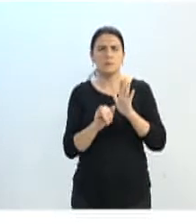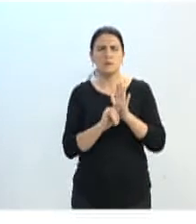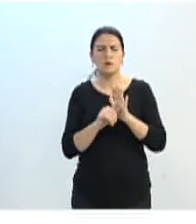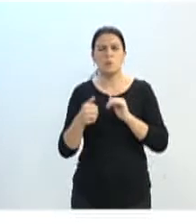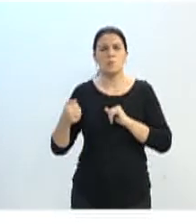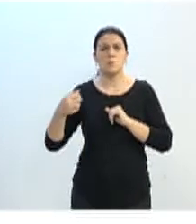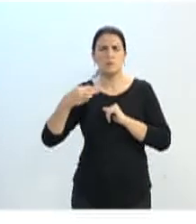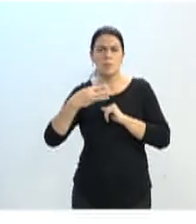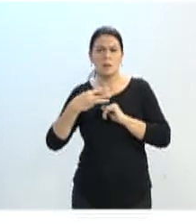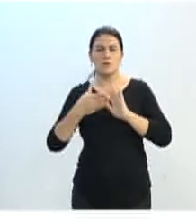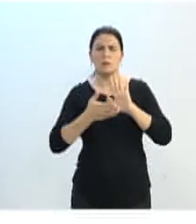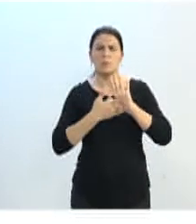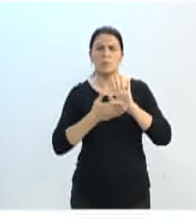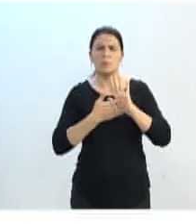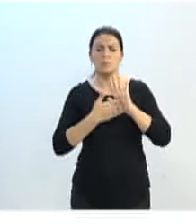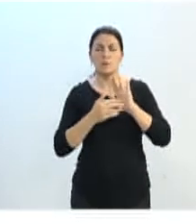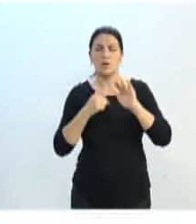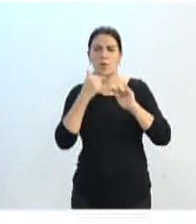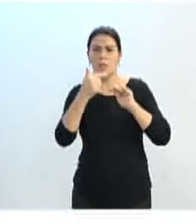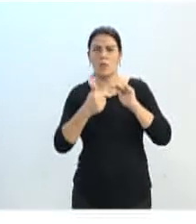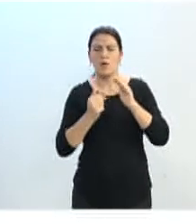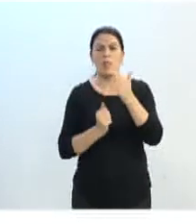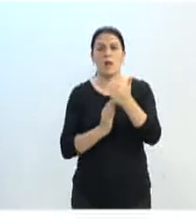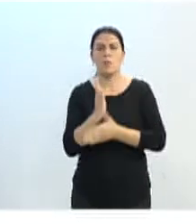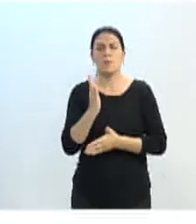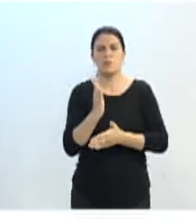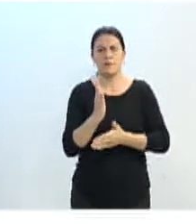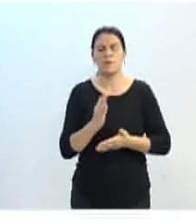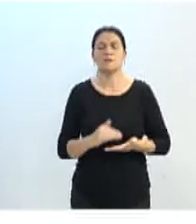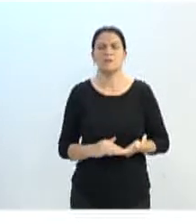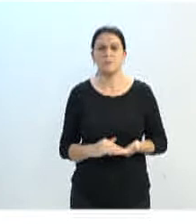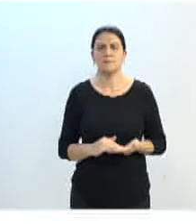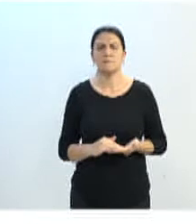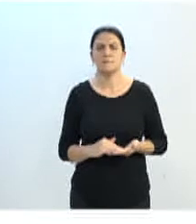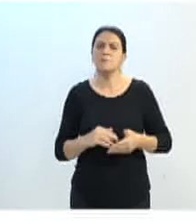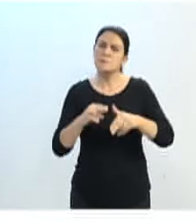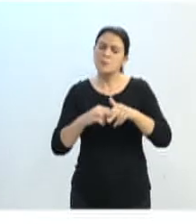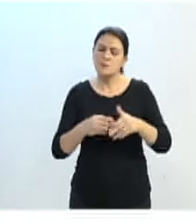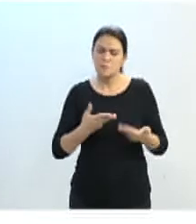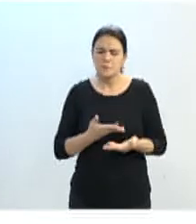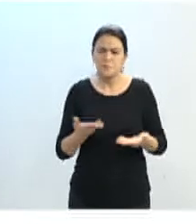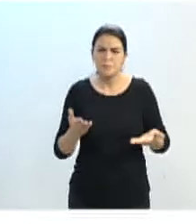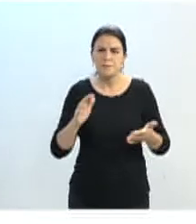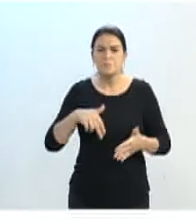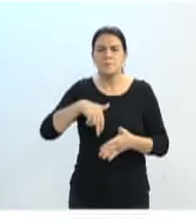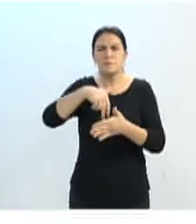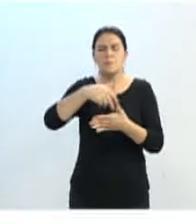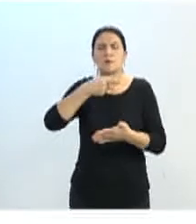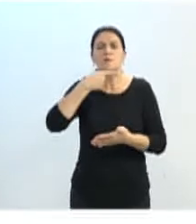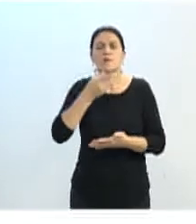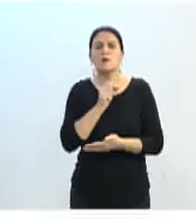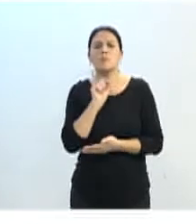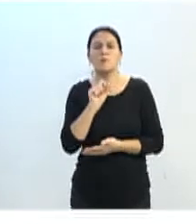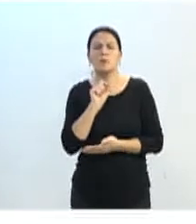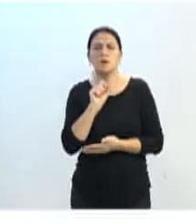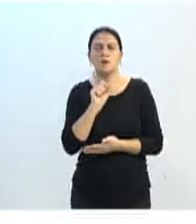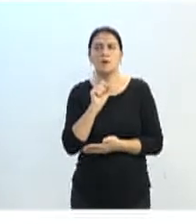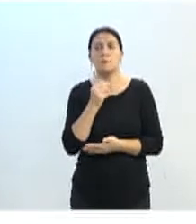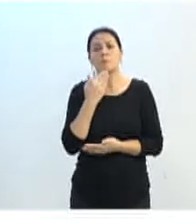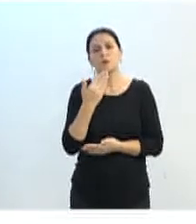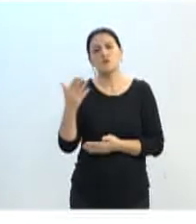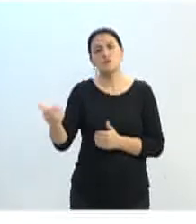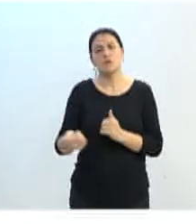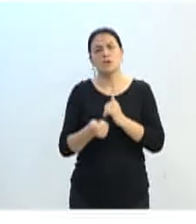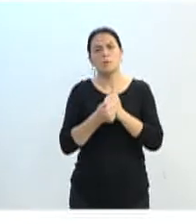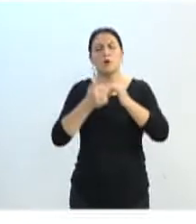propostas, e todas as 13 foram aprovadas. Então, a nossa vinda aqui, justamente, está no sentido de pedir apoio